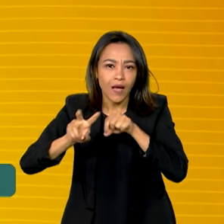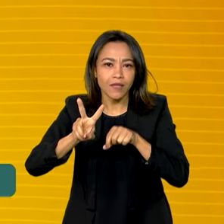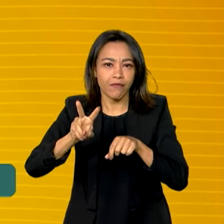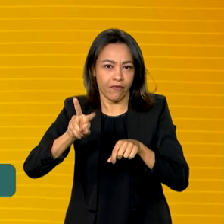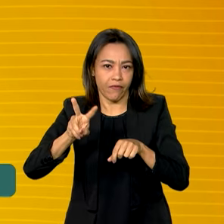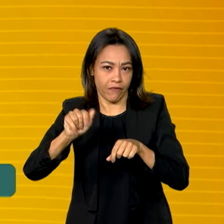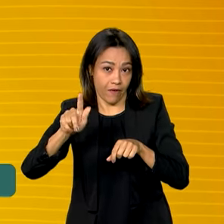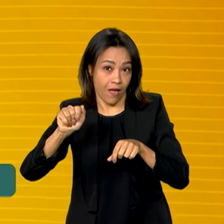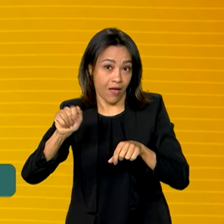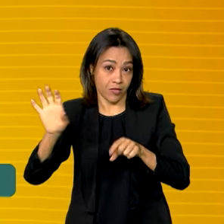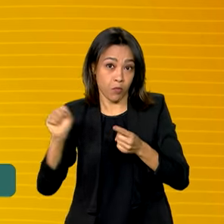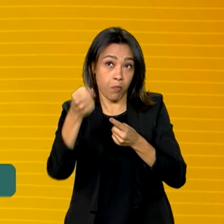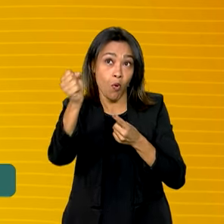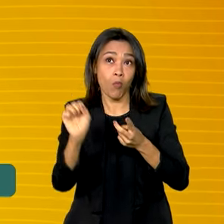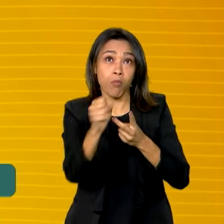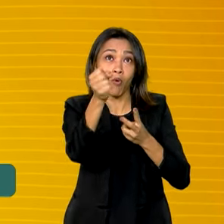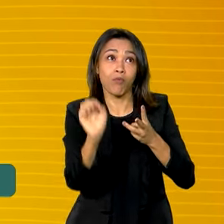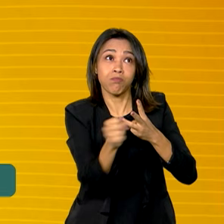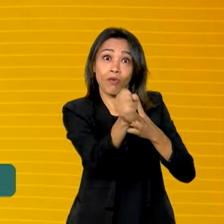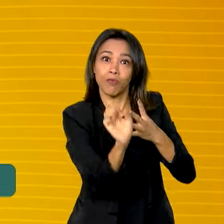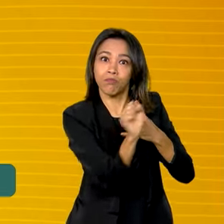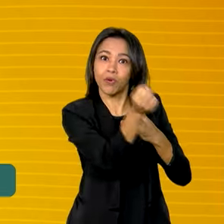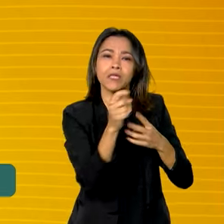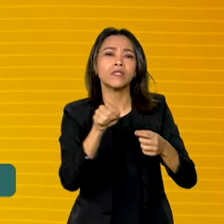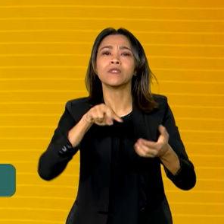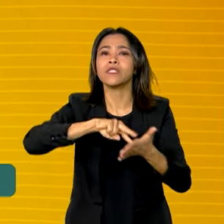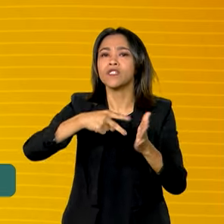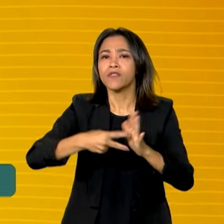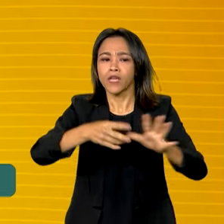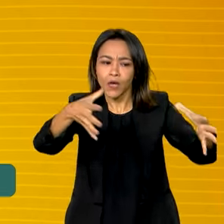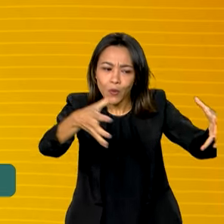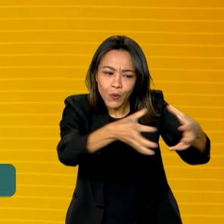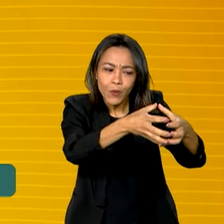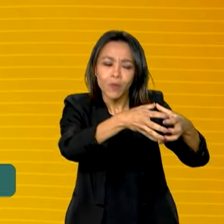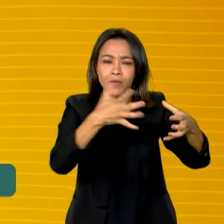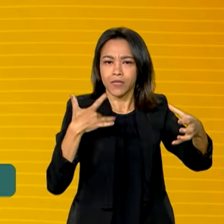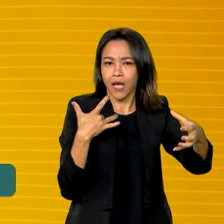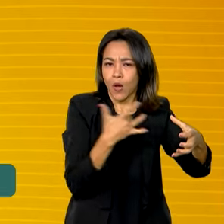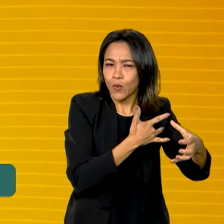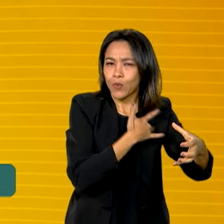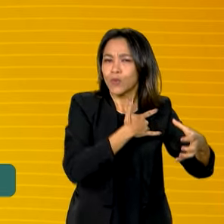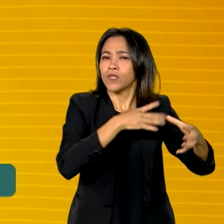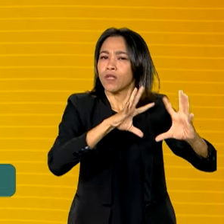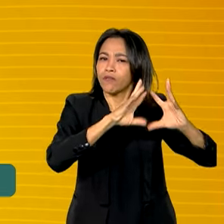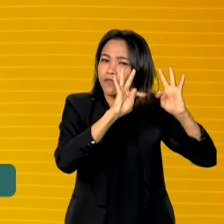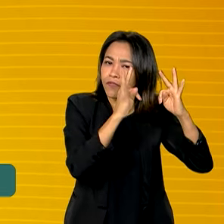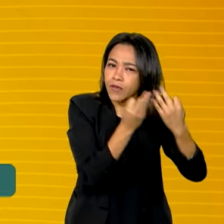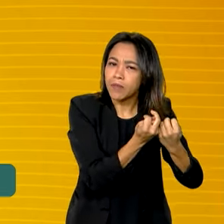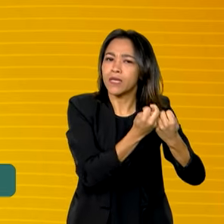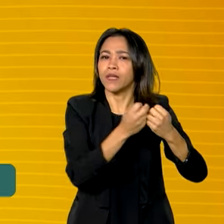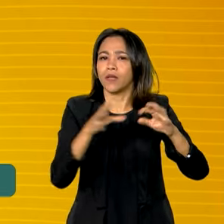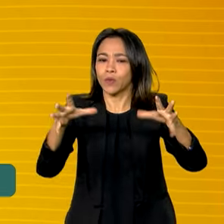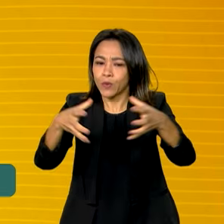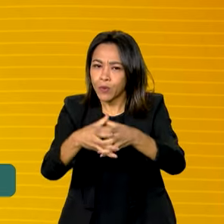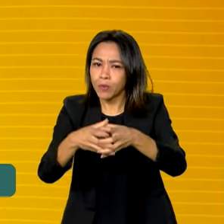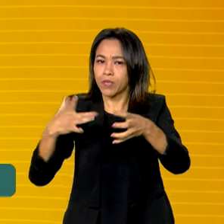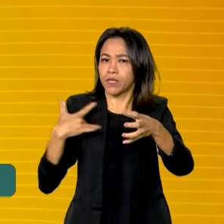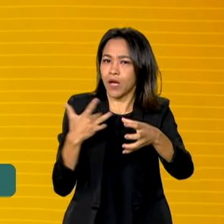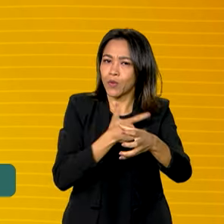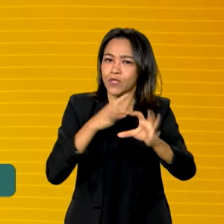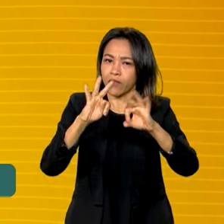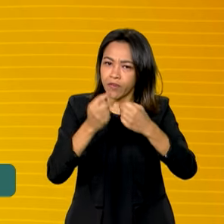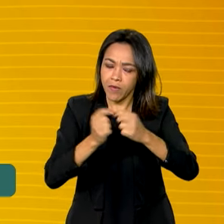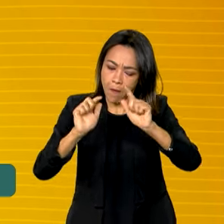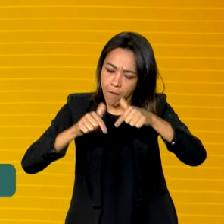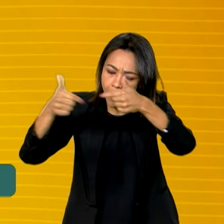Isso significa equipes de saúde da família completas nessas localidades. Isso significa mais cuidado com a